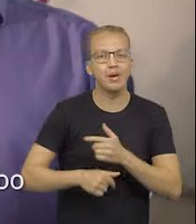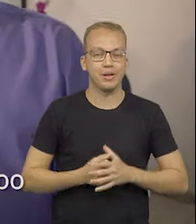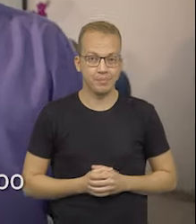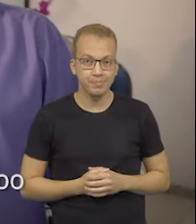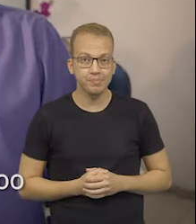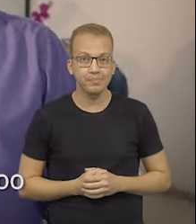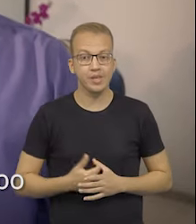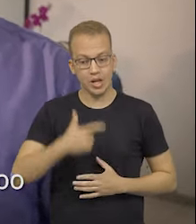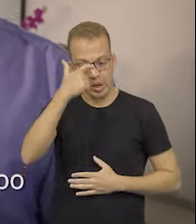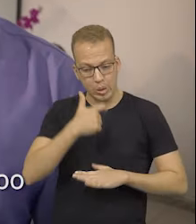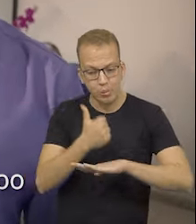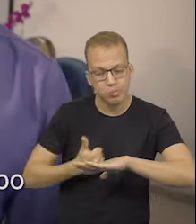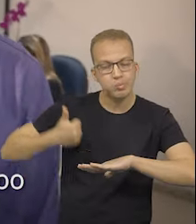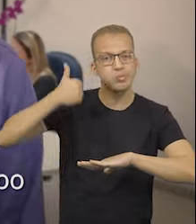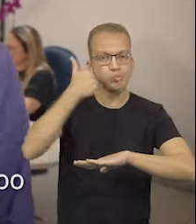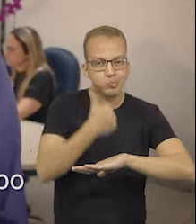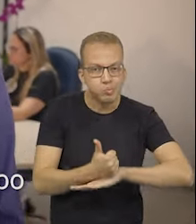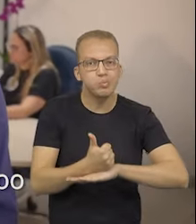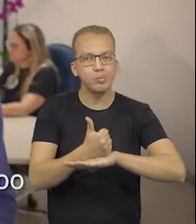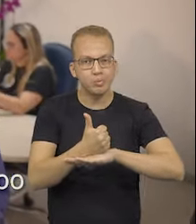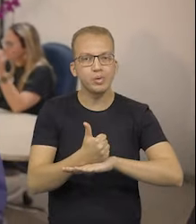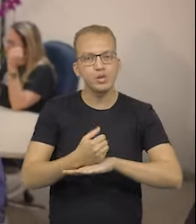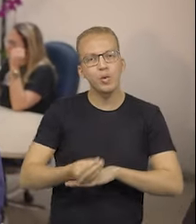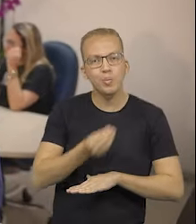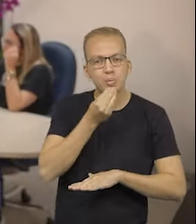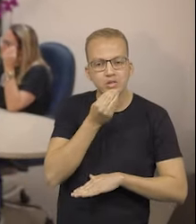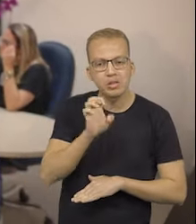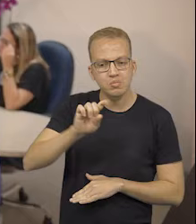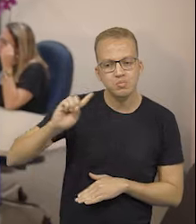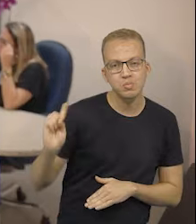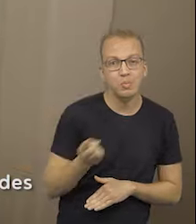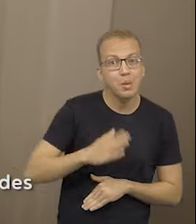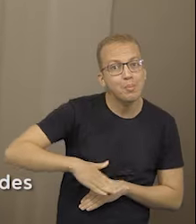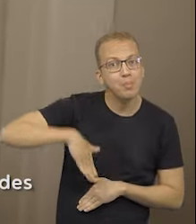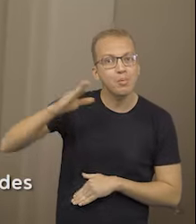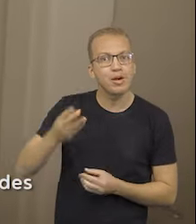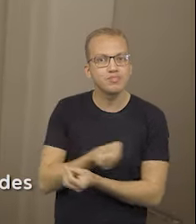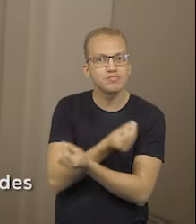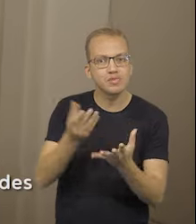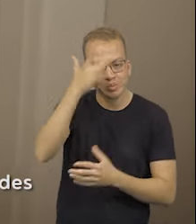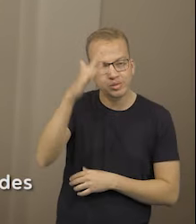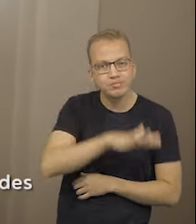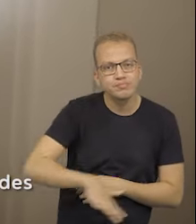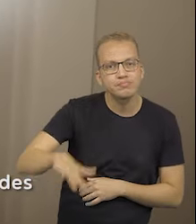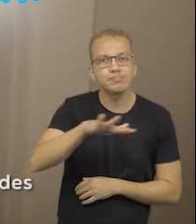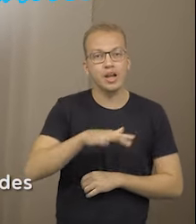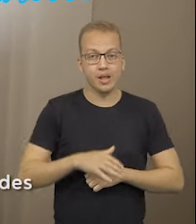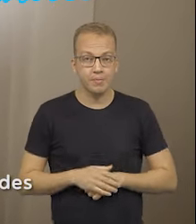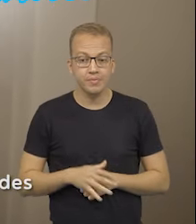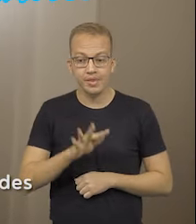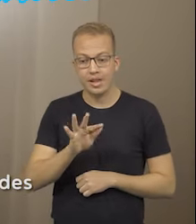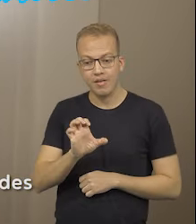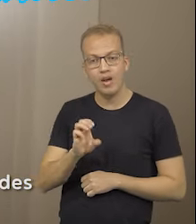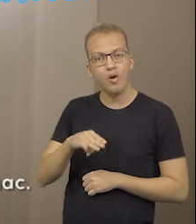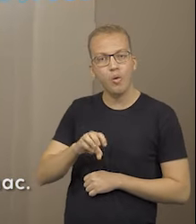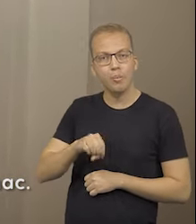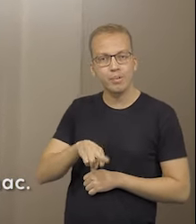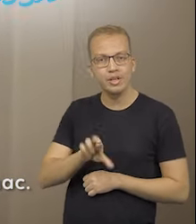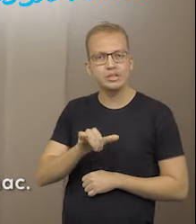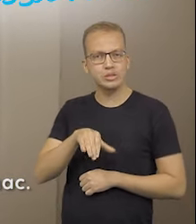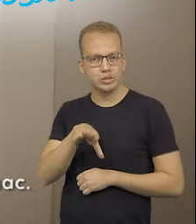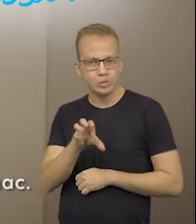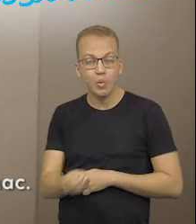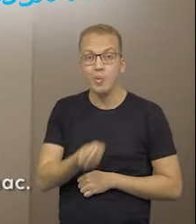Como empreendedor, foram mais de 5 mil postos de trabalho. Na FECOMÉCIO, onde ampliei oportunidades